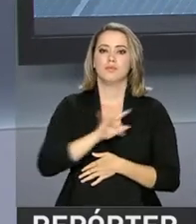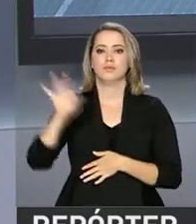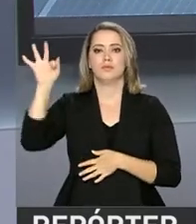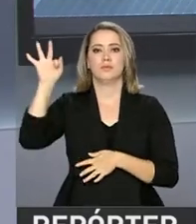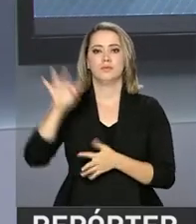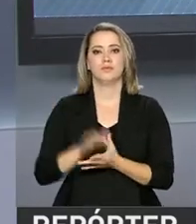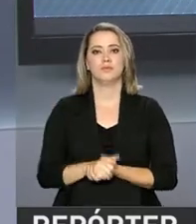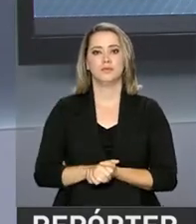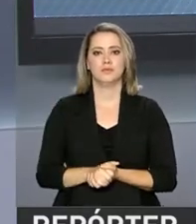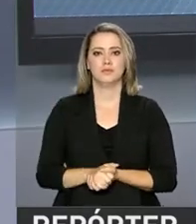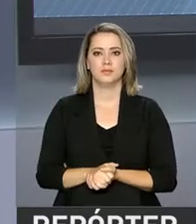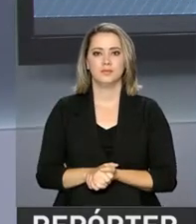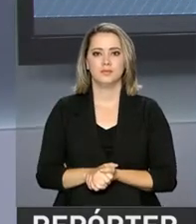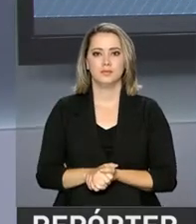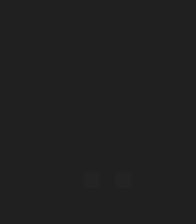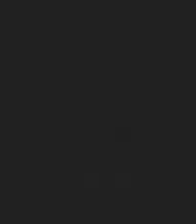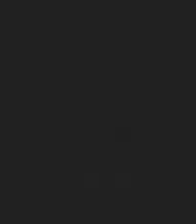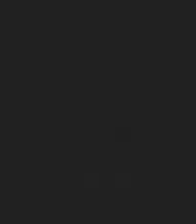TV do Governo Federal.